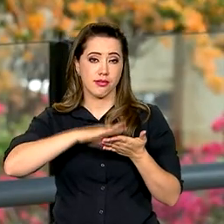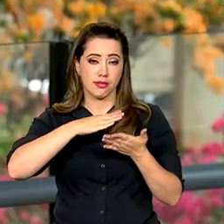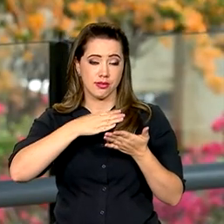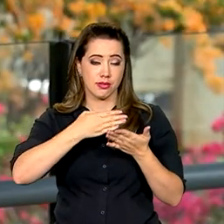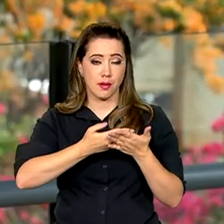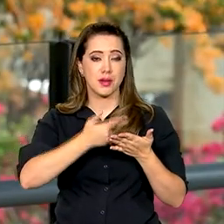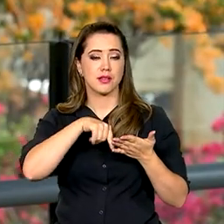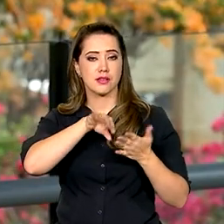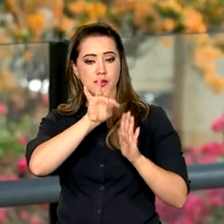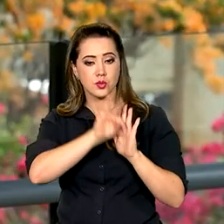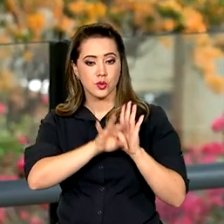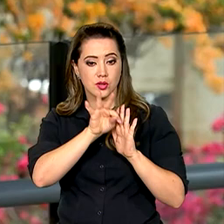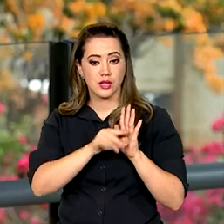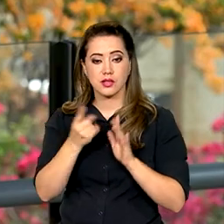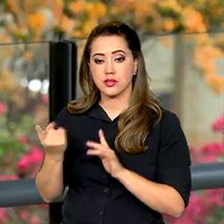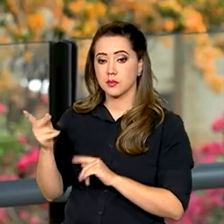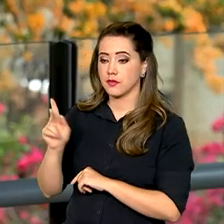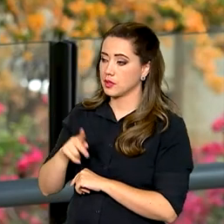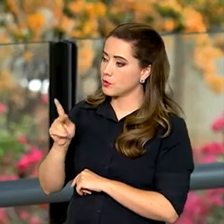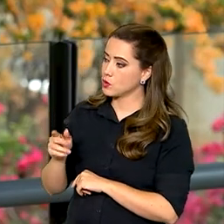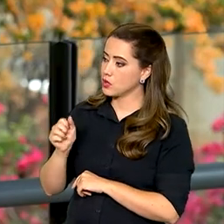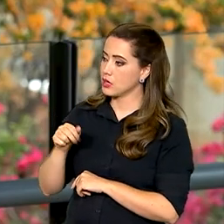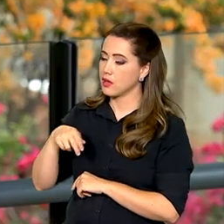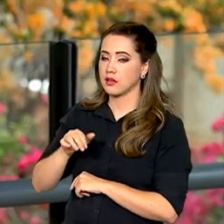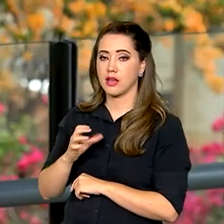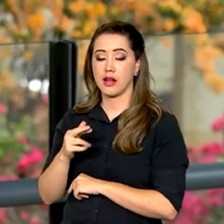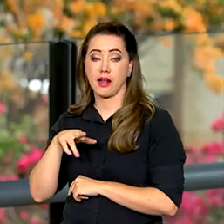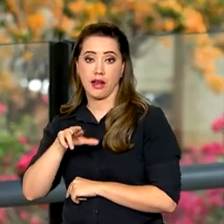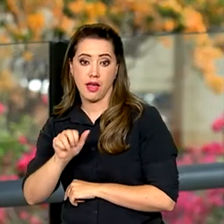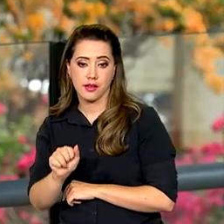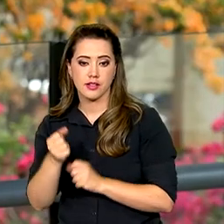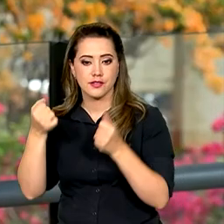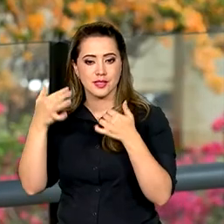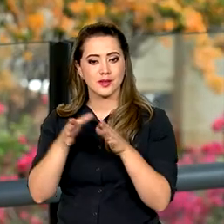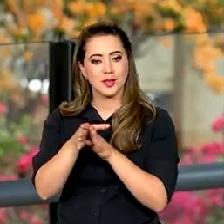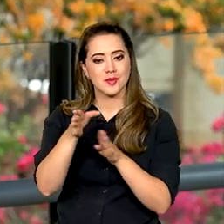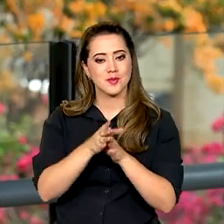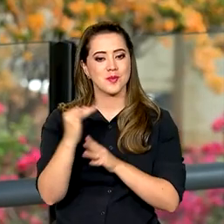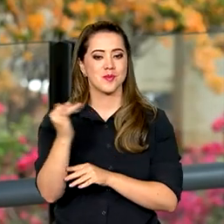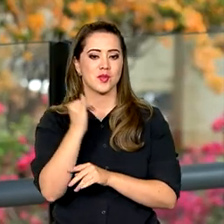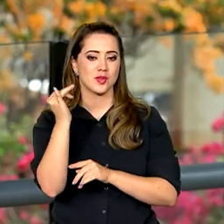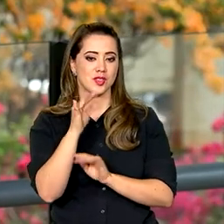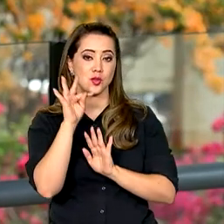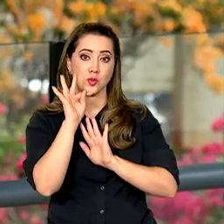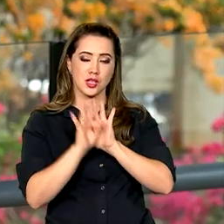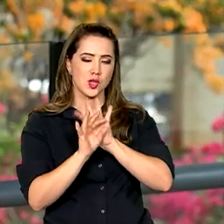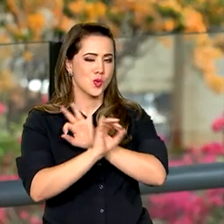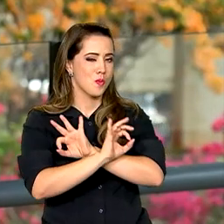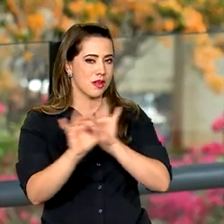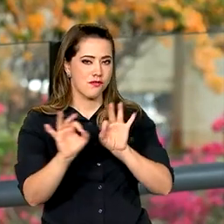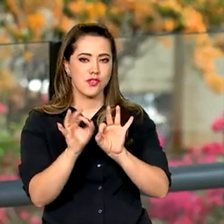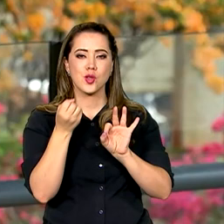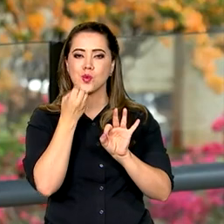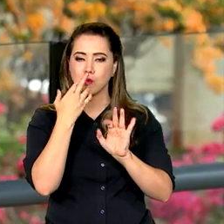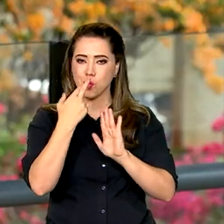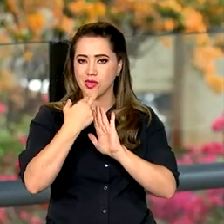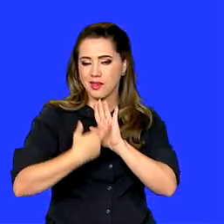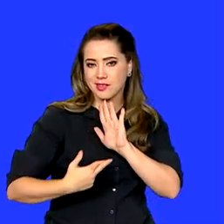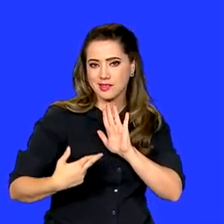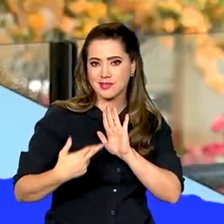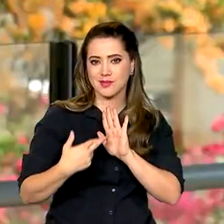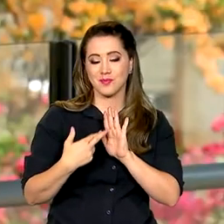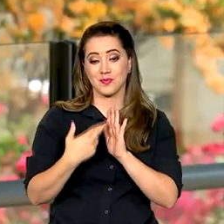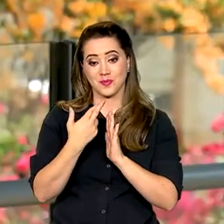presença da professora Ana Clara de Oliveira, que dará dicas importantes para garantir um texto bem-sucedido na prova de redação.